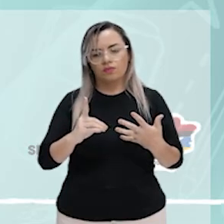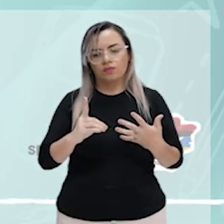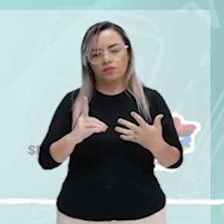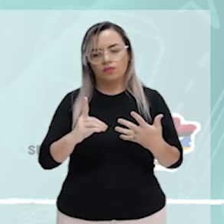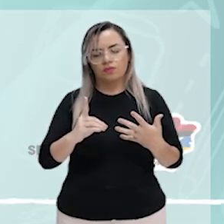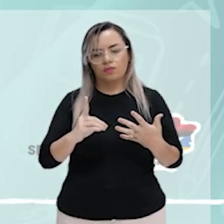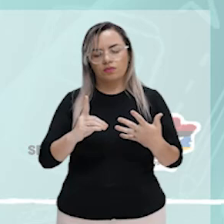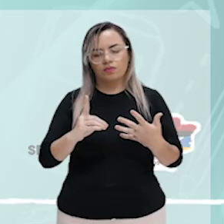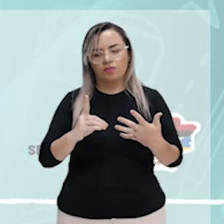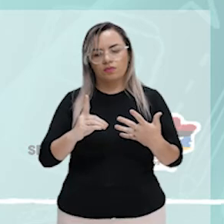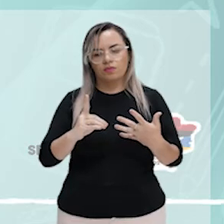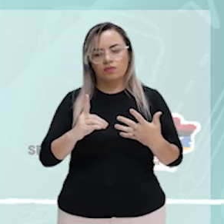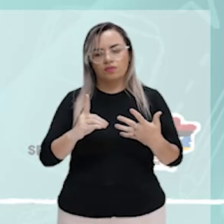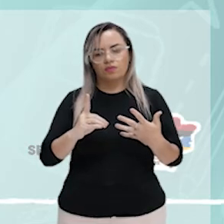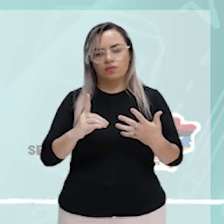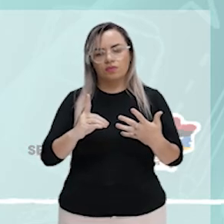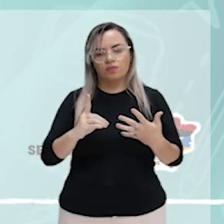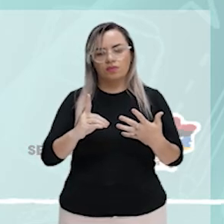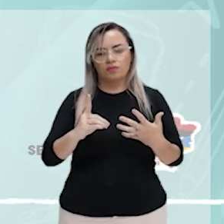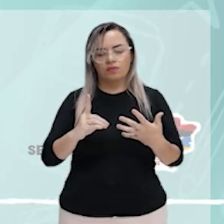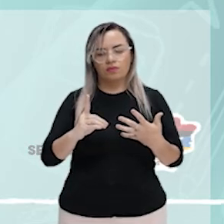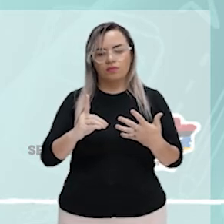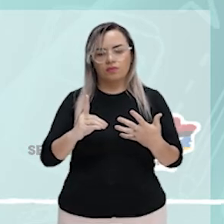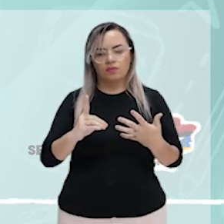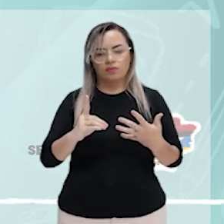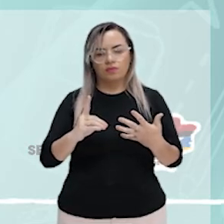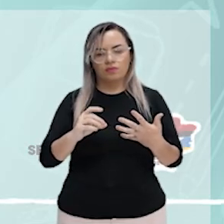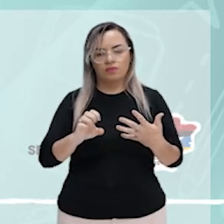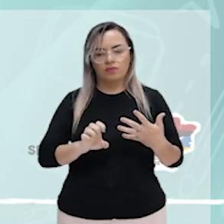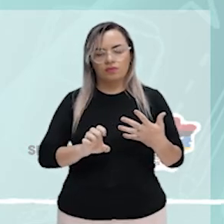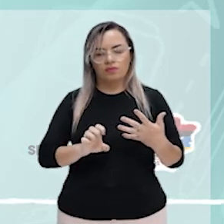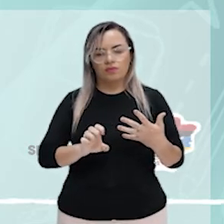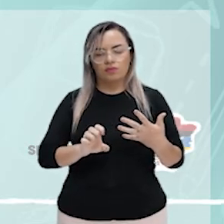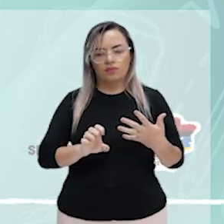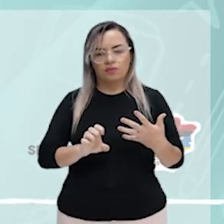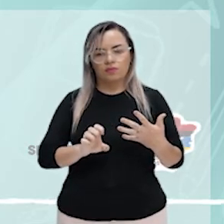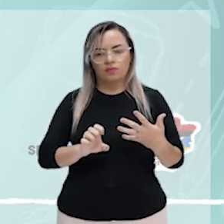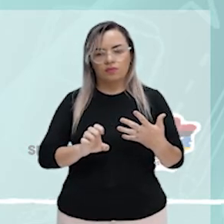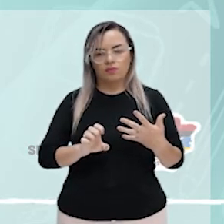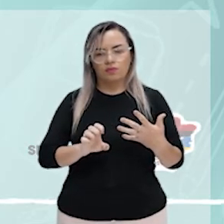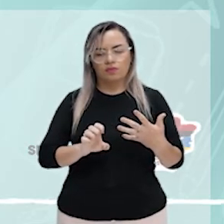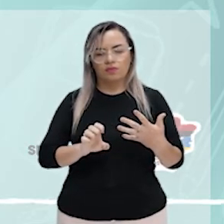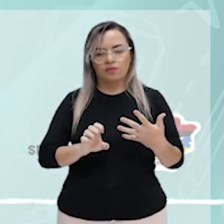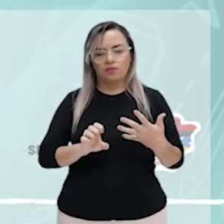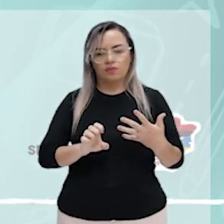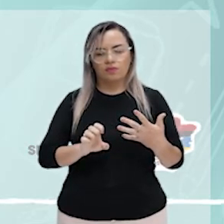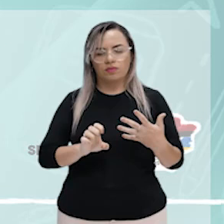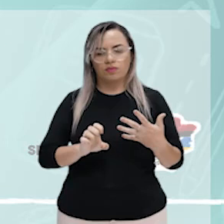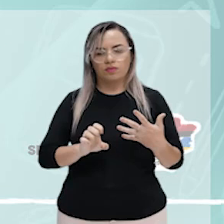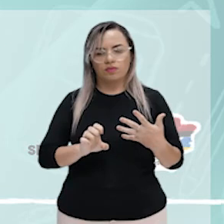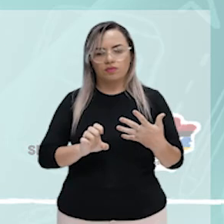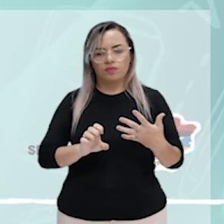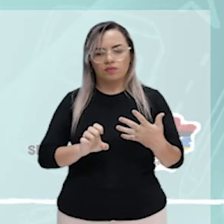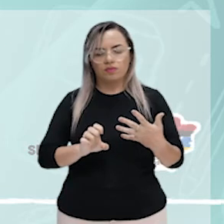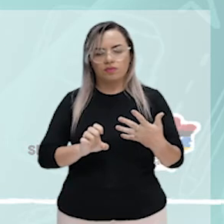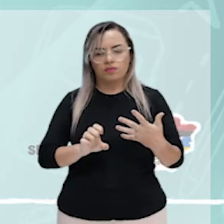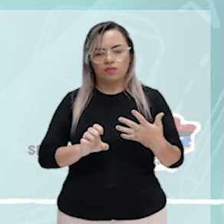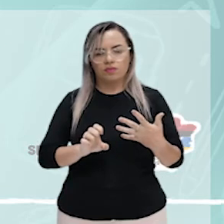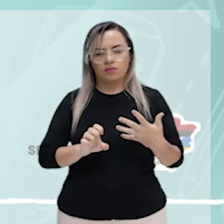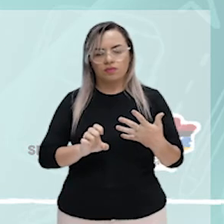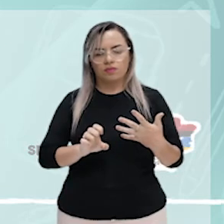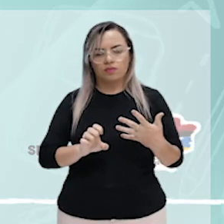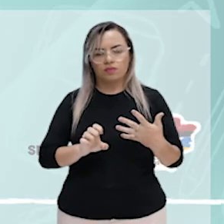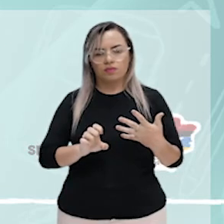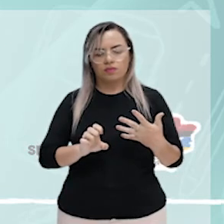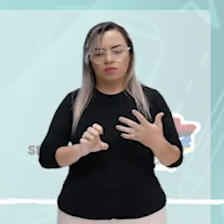ainda nos lembra a belíssima aula de filosofia atomista. Letra D. E letra E. Se cobrar juros é pecado, chamamos de pecadores todos os